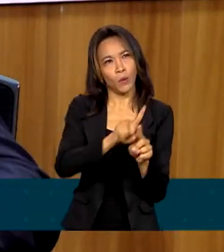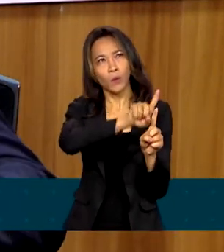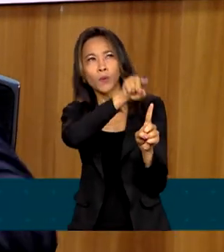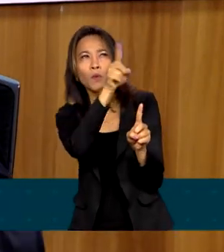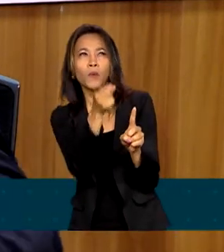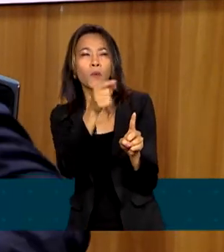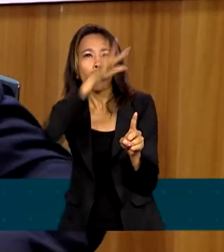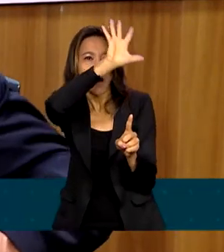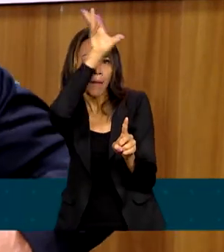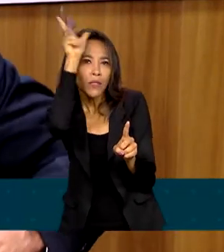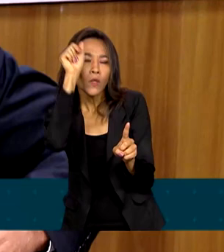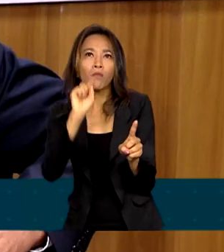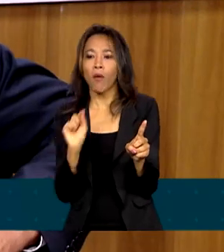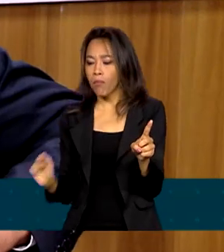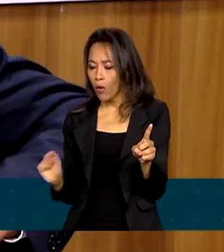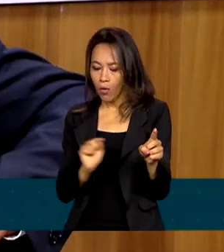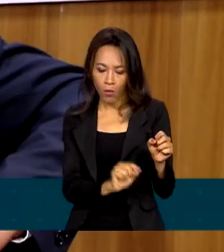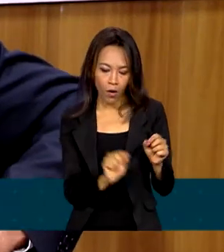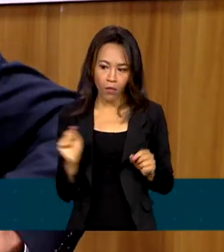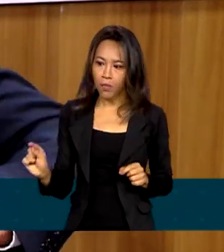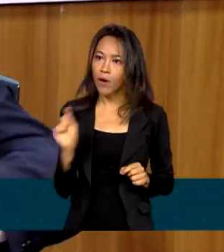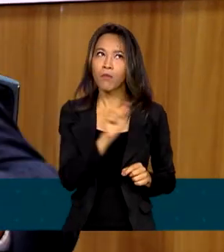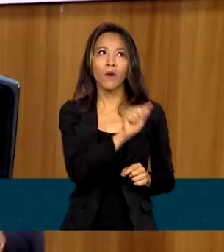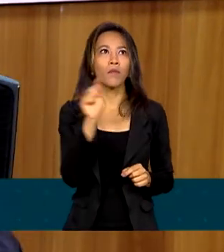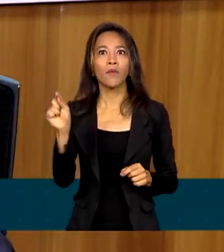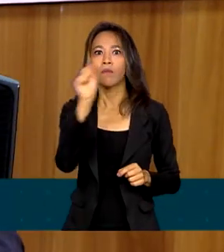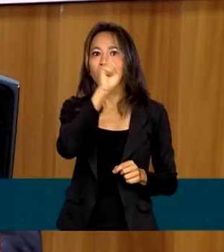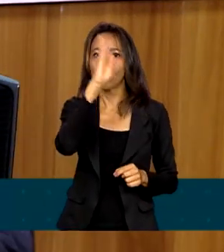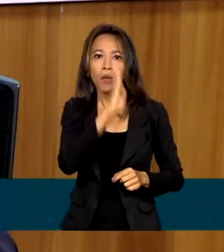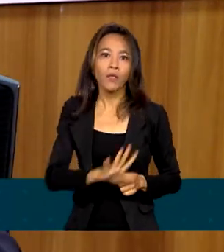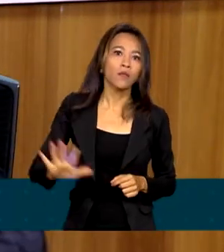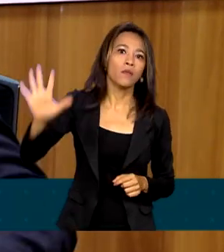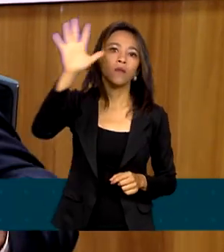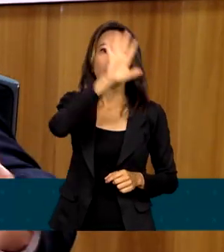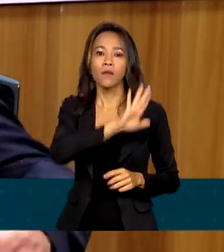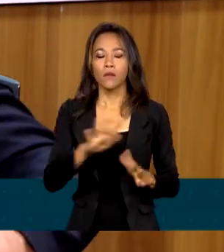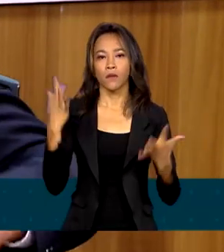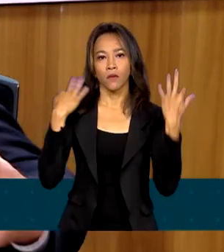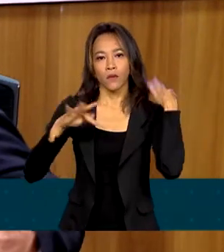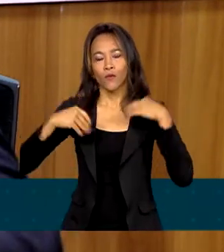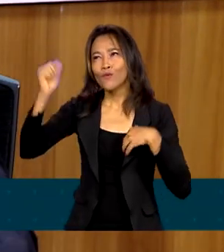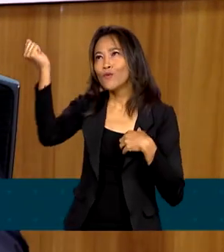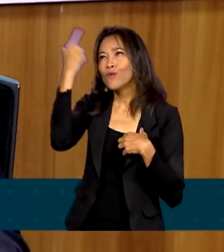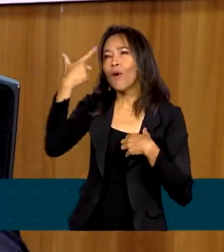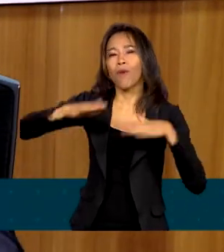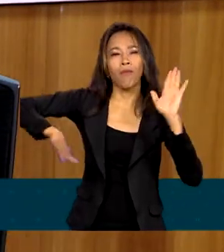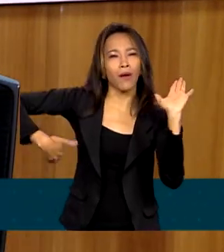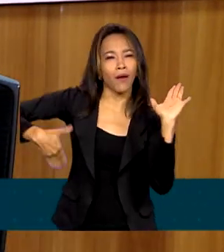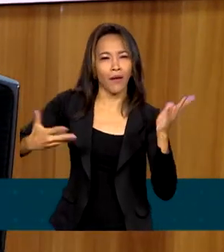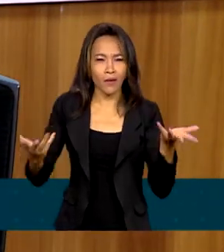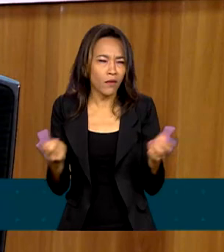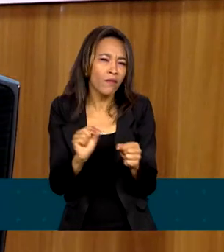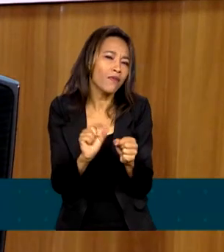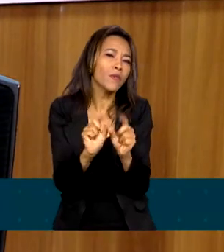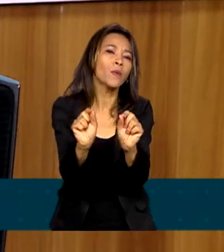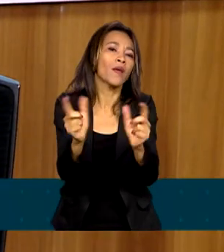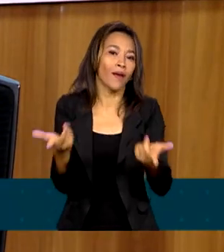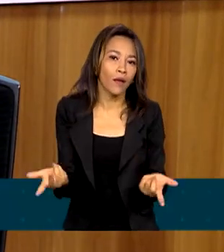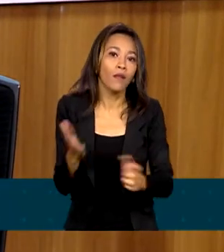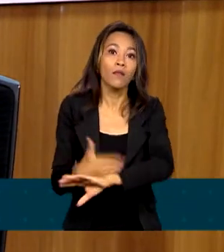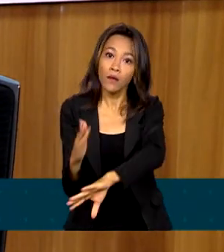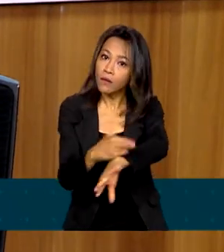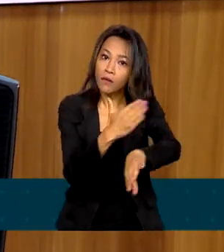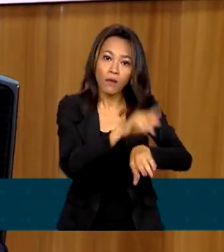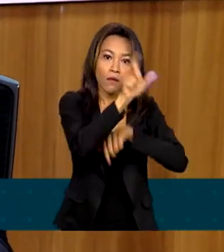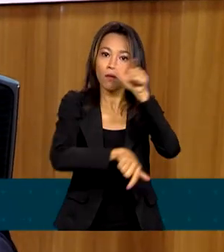você tem a floresta, você tem uma diversidade gigantesca de destinos, sol, praia, natureza. O que a gente precisa fazer? Qualificar a mão de